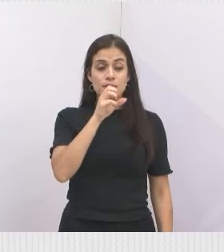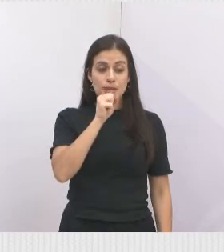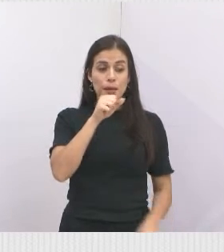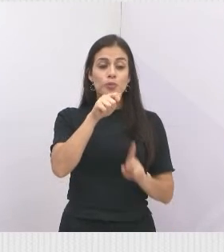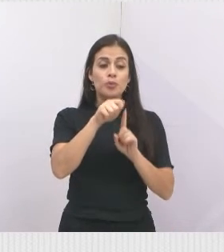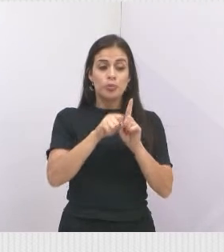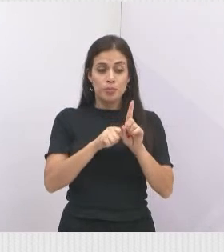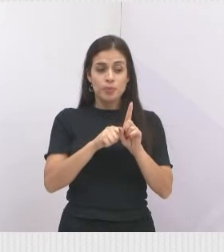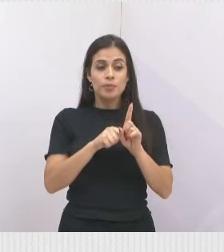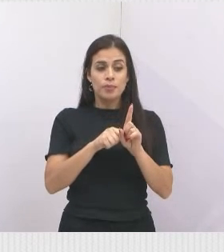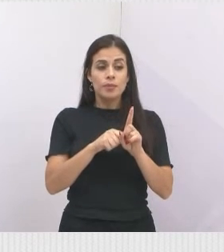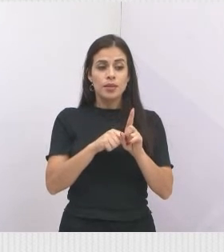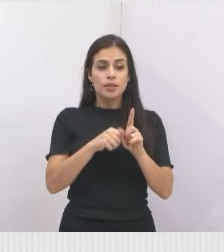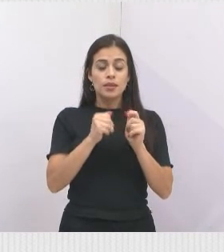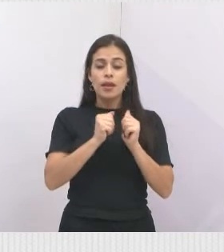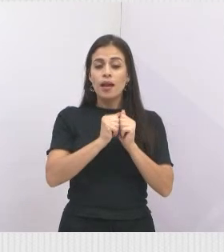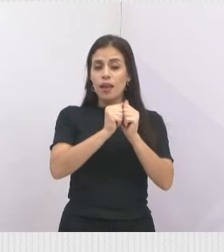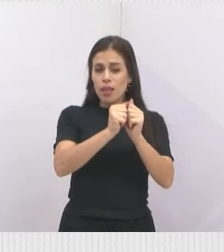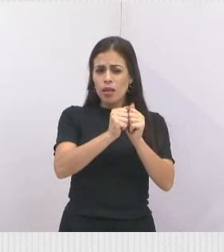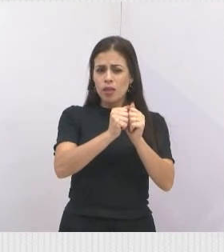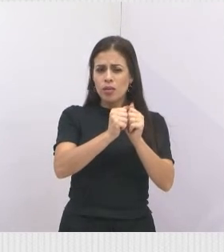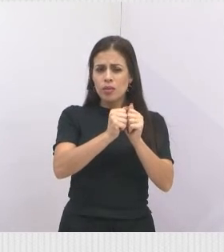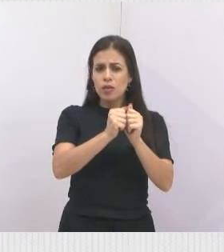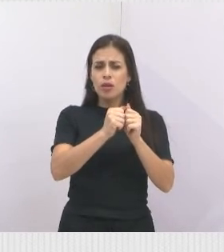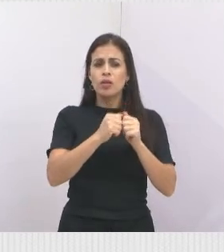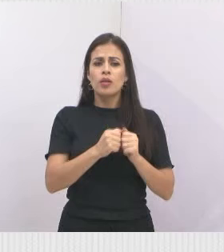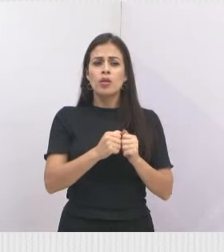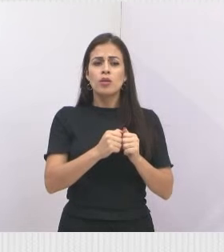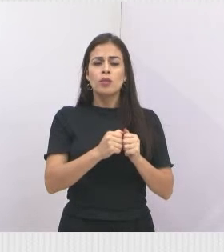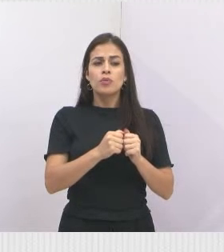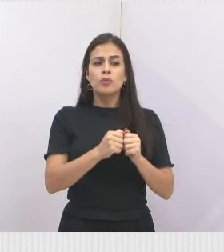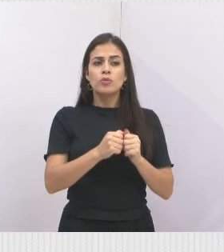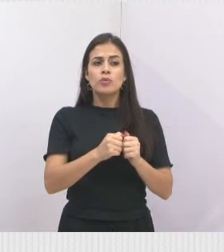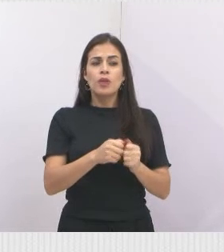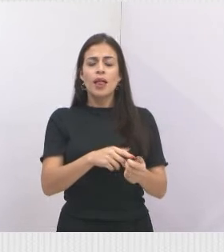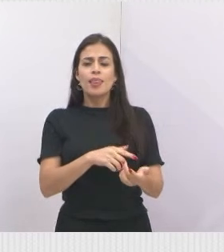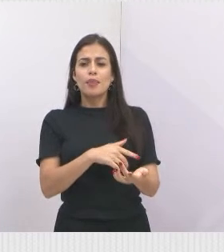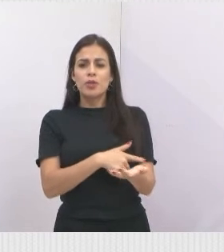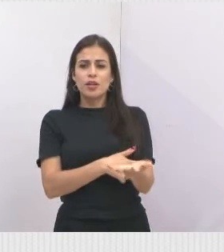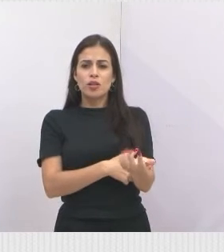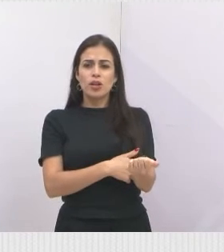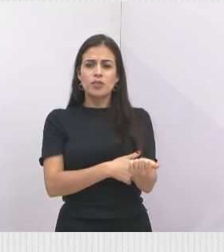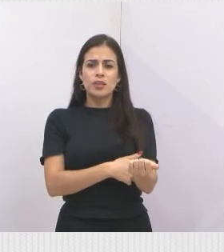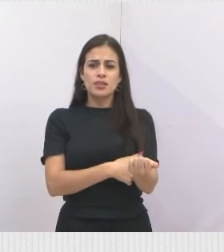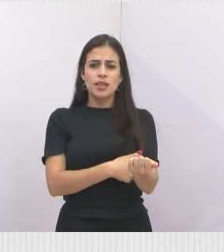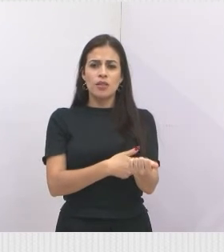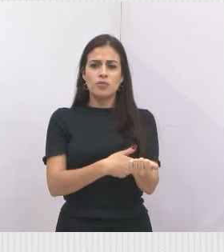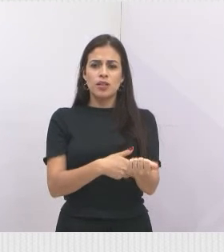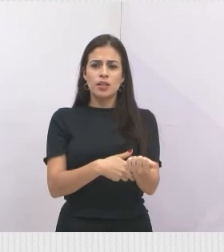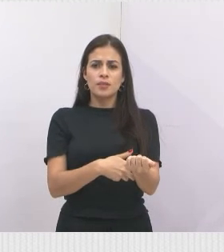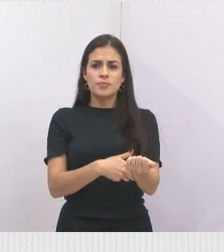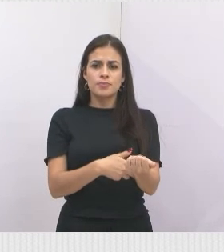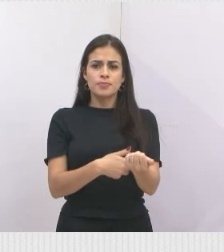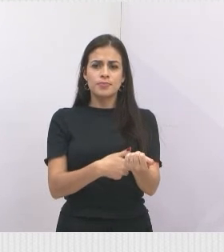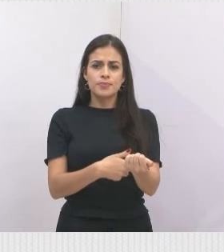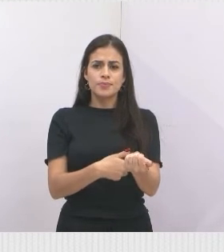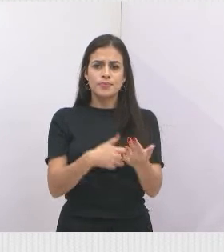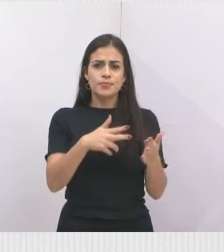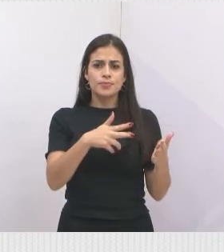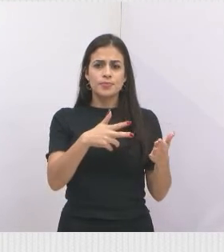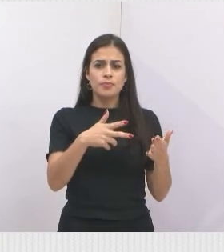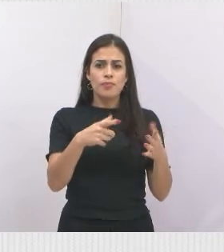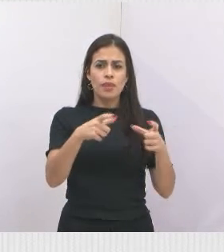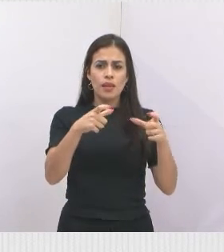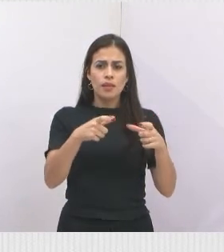SIM. É muito fácil. As pessoas, às vezes, falam das senhas, mas as senhas é para a gente controlar o acesso.